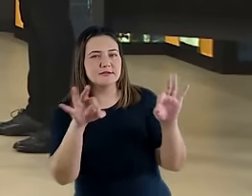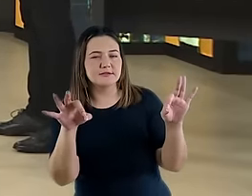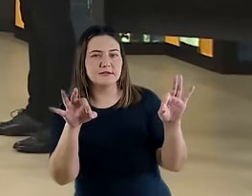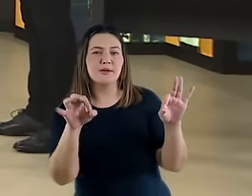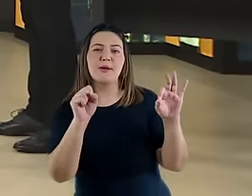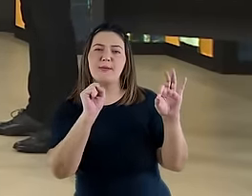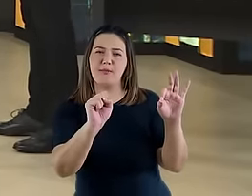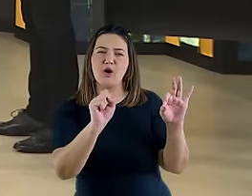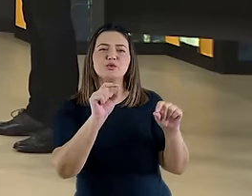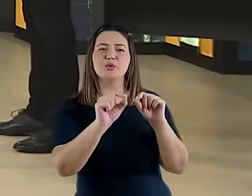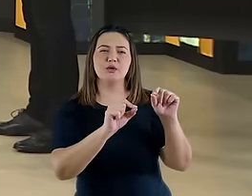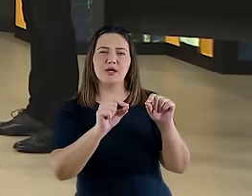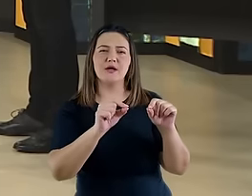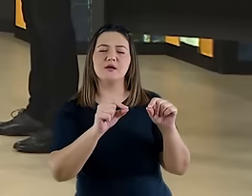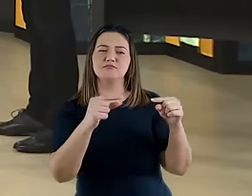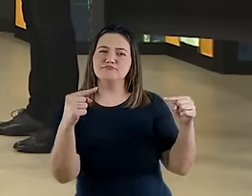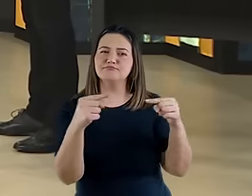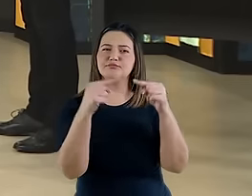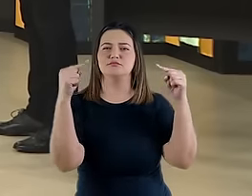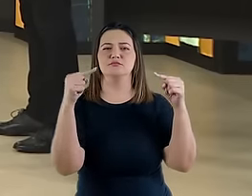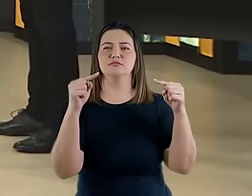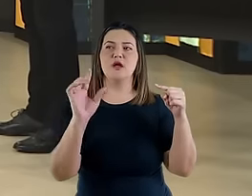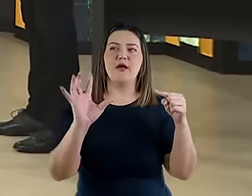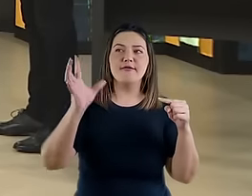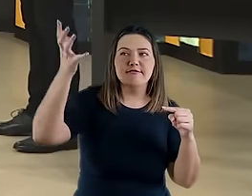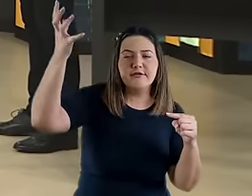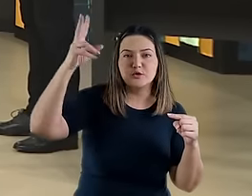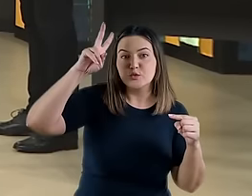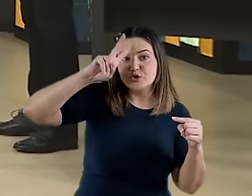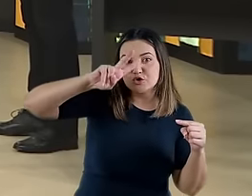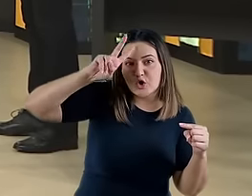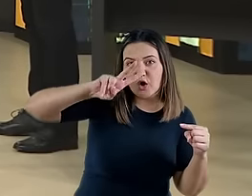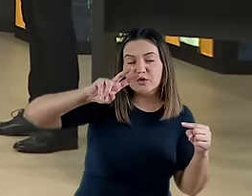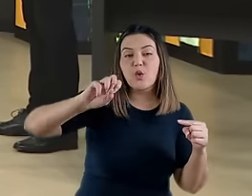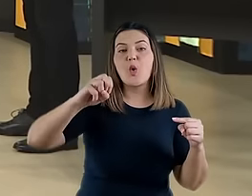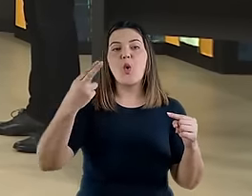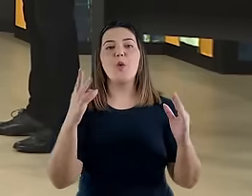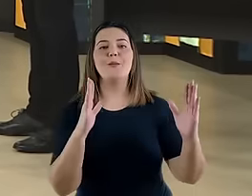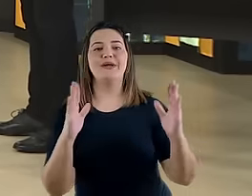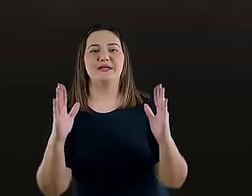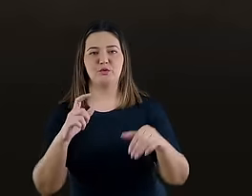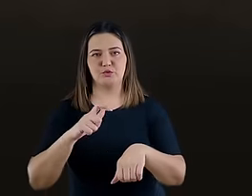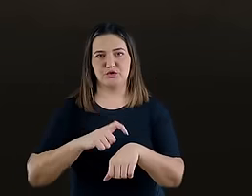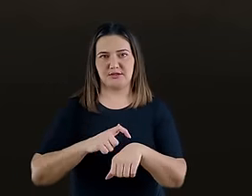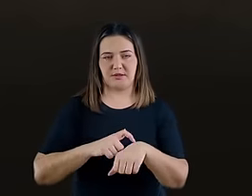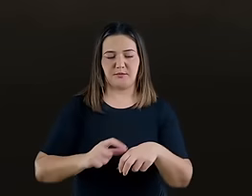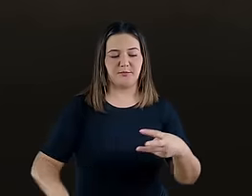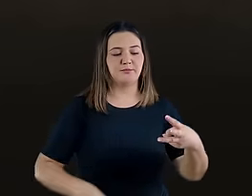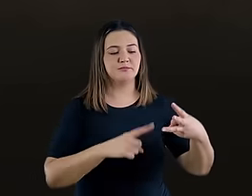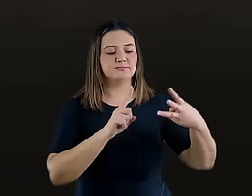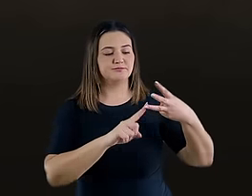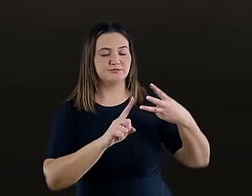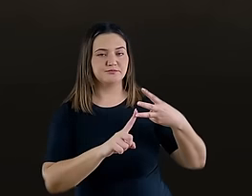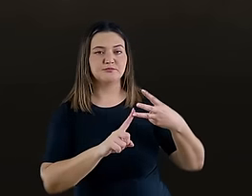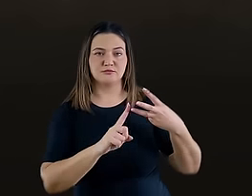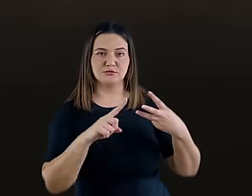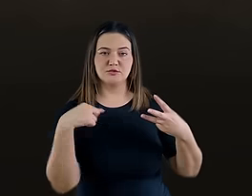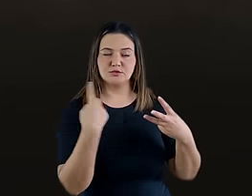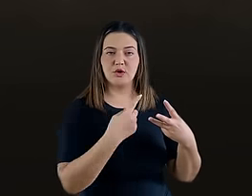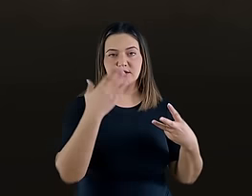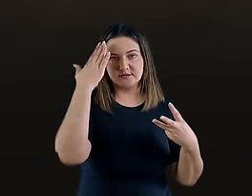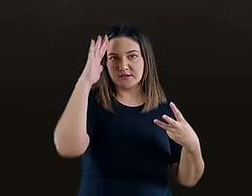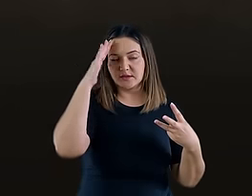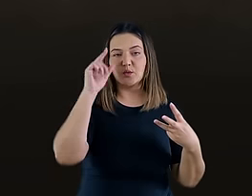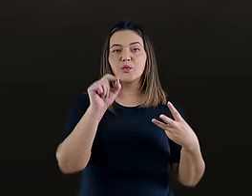ser fixadas com precisão a certos eventos históricos ou períodos de tempo. E em terceiro lugar, nós também